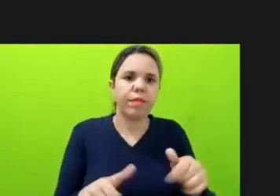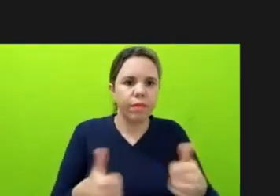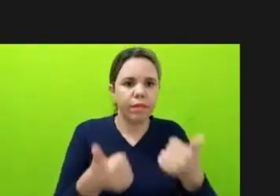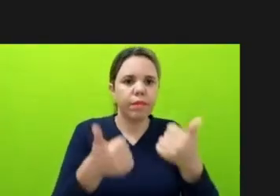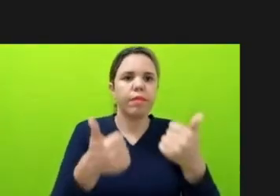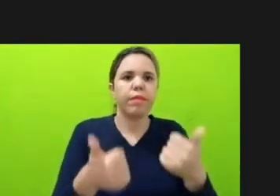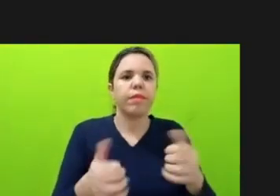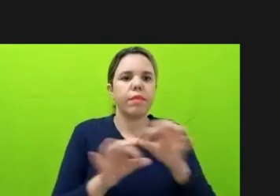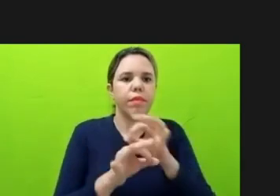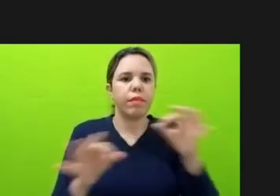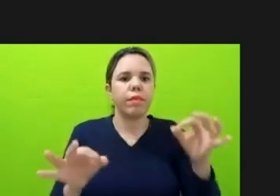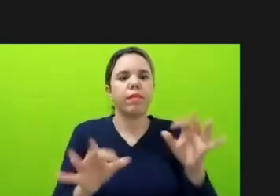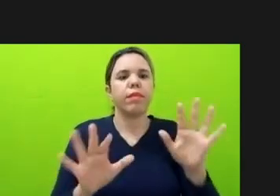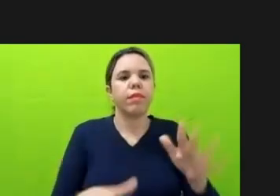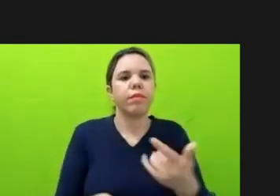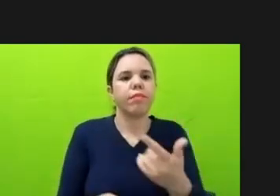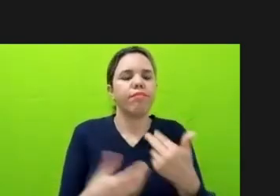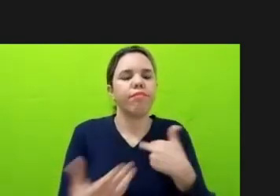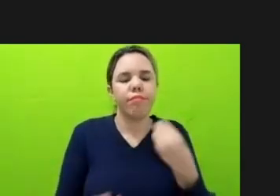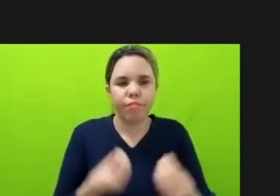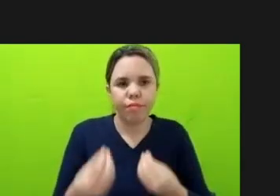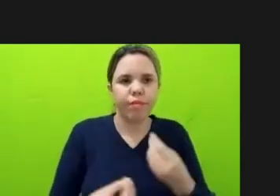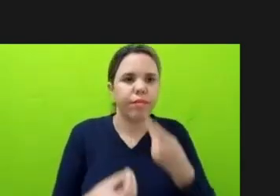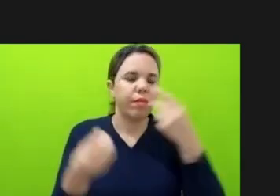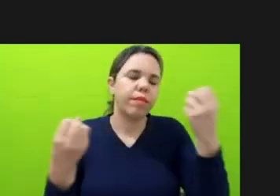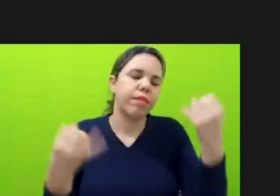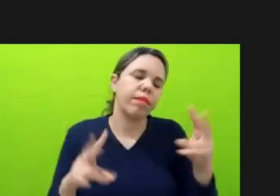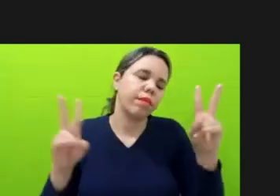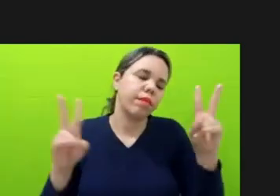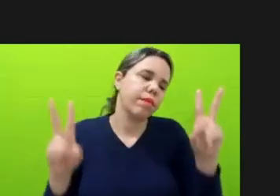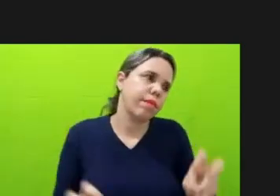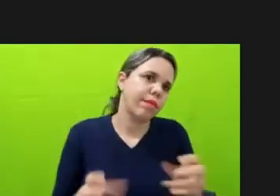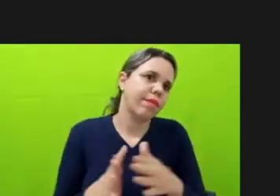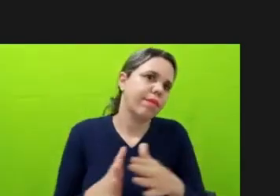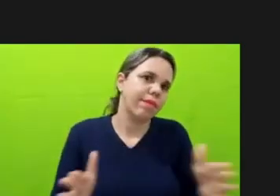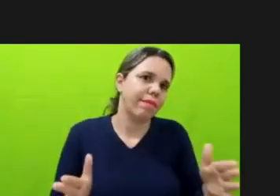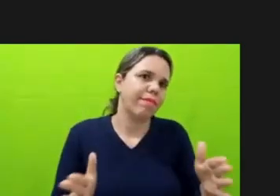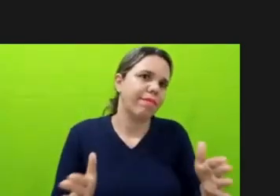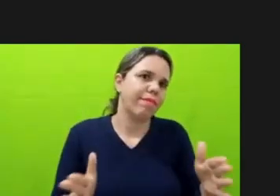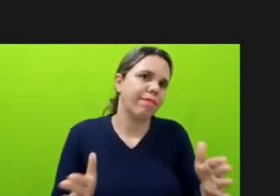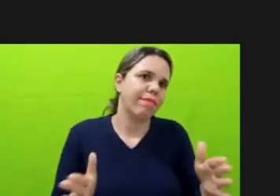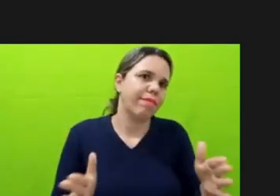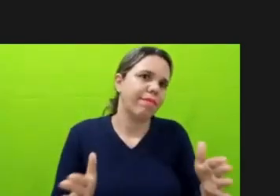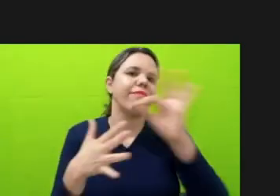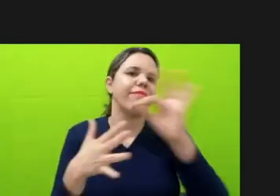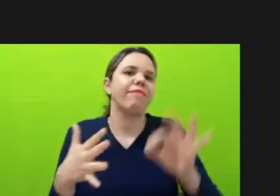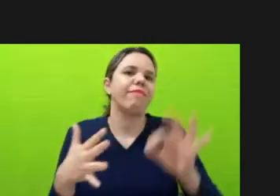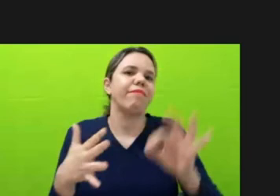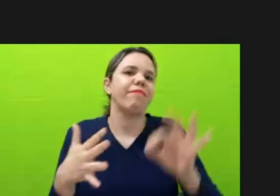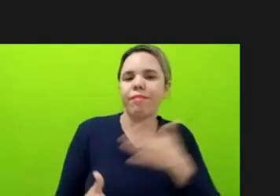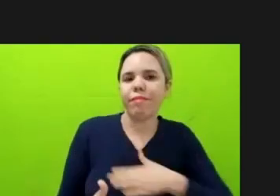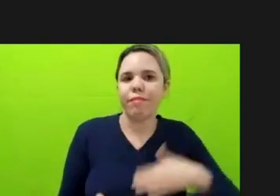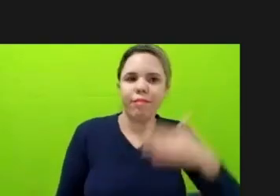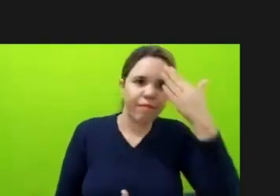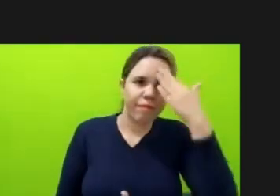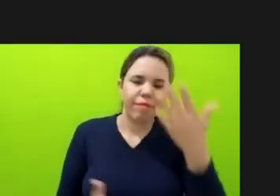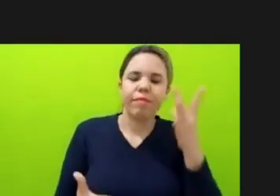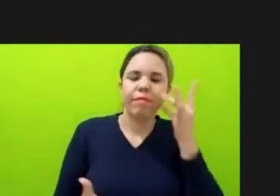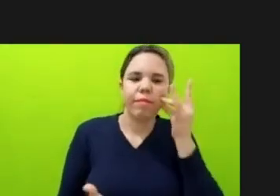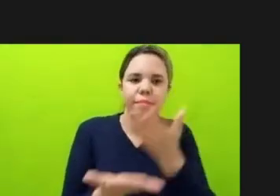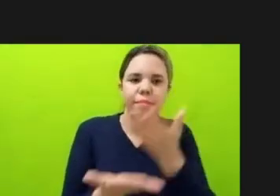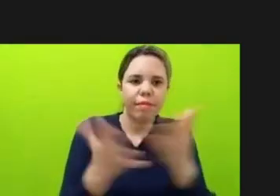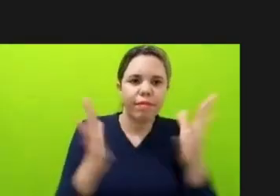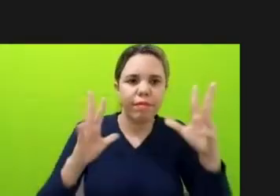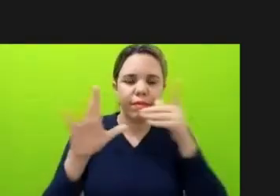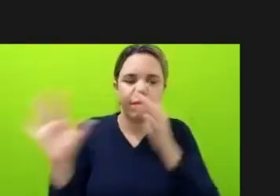tem como, né? Quando a gente fala nessas questões. Gostaria de agradecer a presença de todo mundo. O debate foi ótimo,